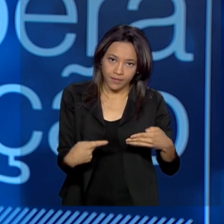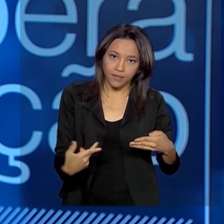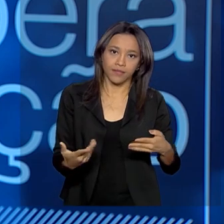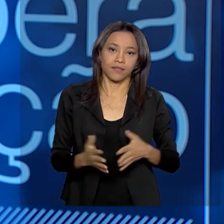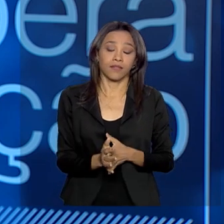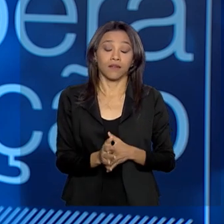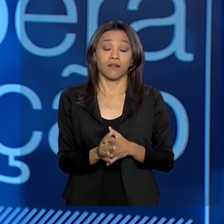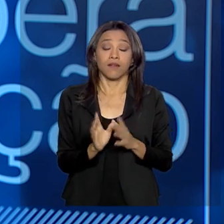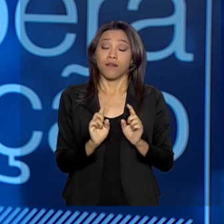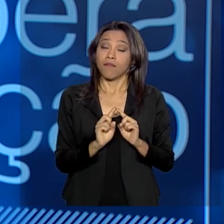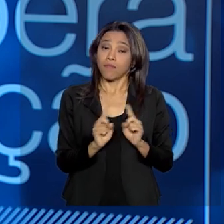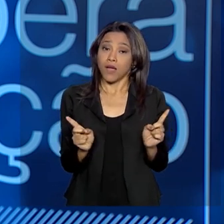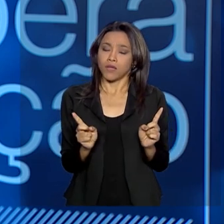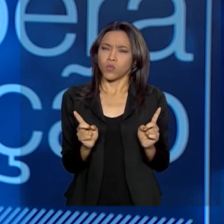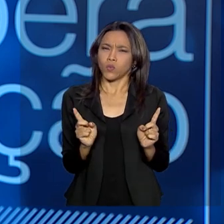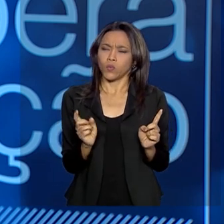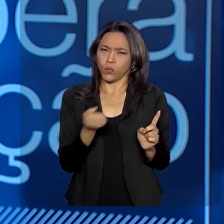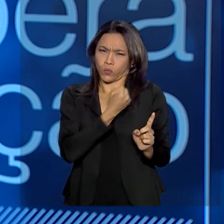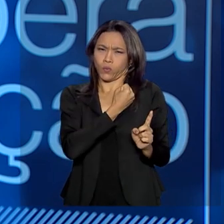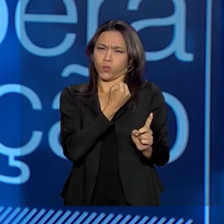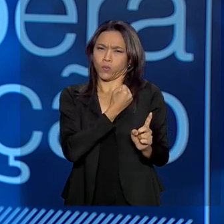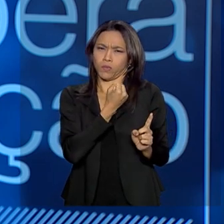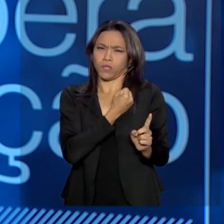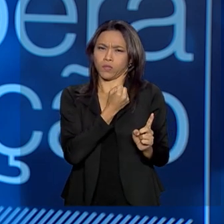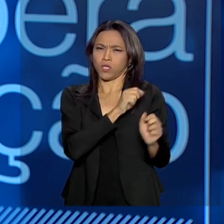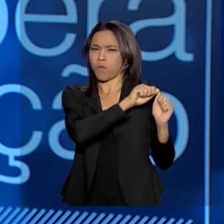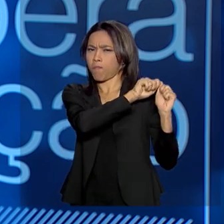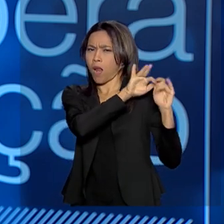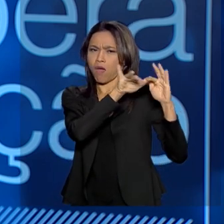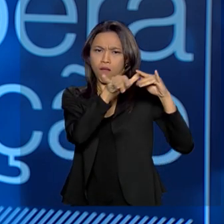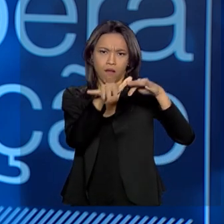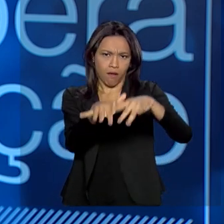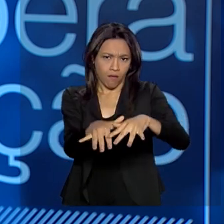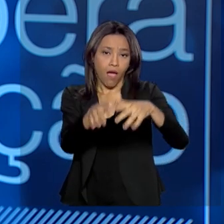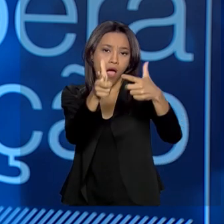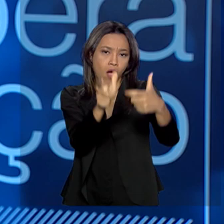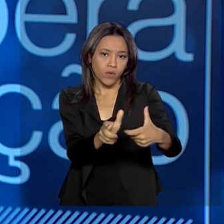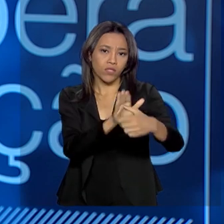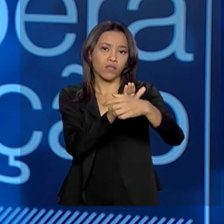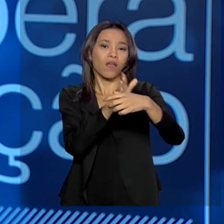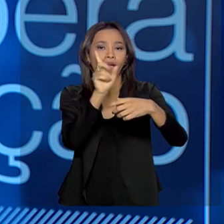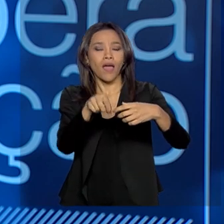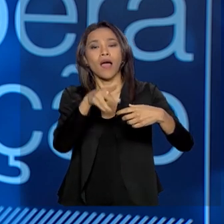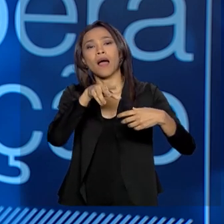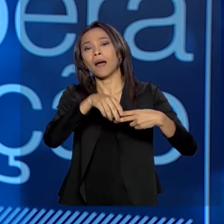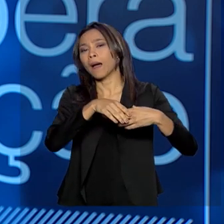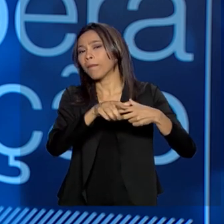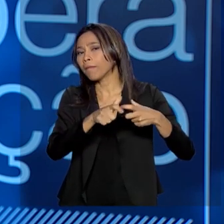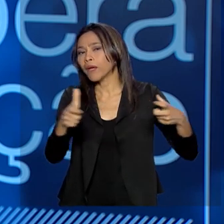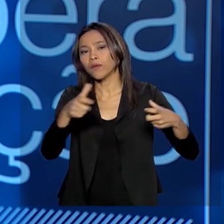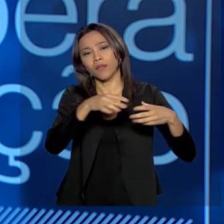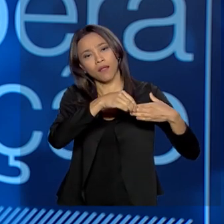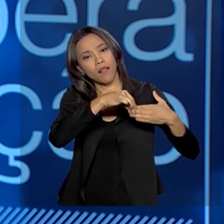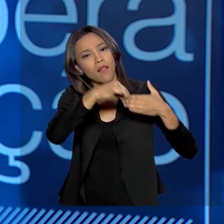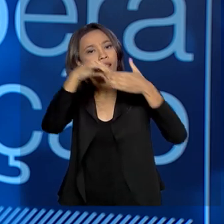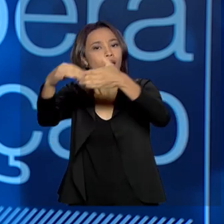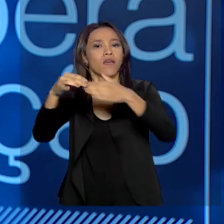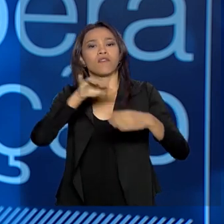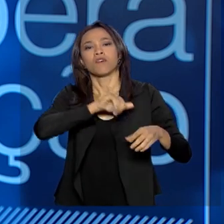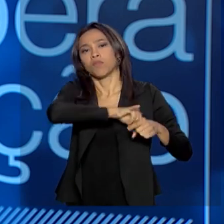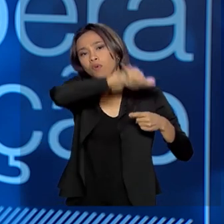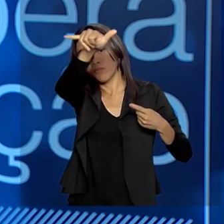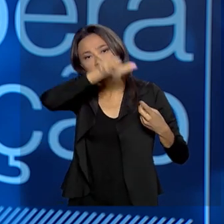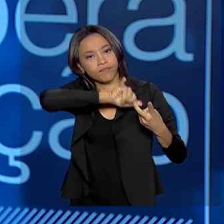Mas o grande número, o grande fluxo de imigrantes é por via aérea, o que realmente demanda do estado